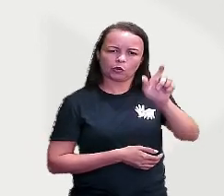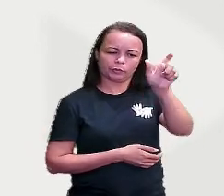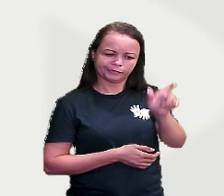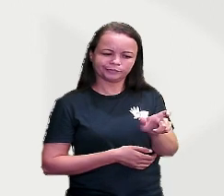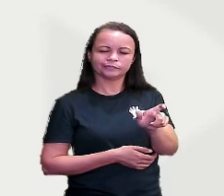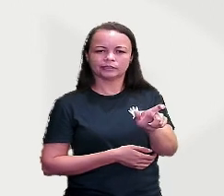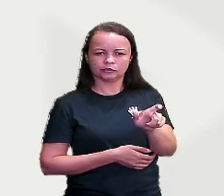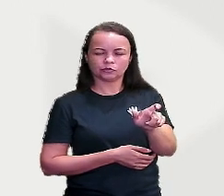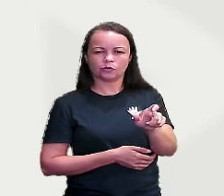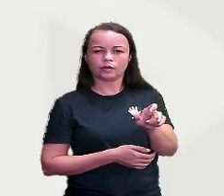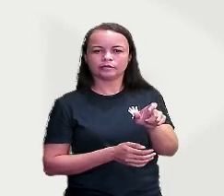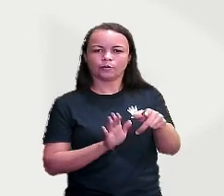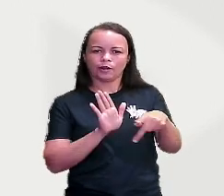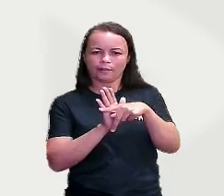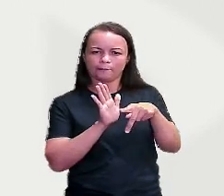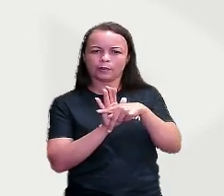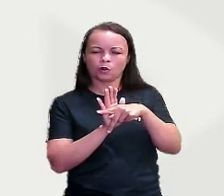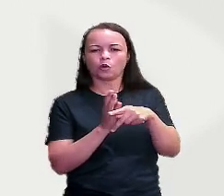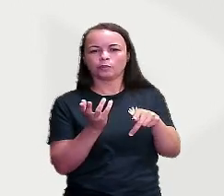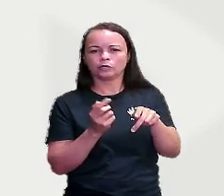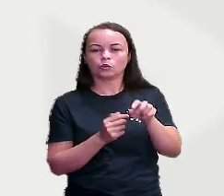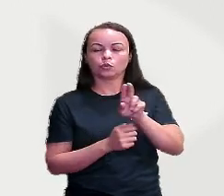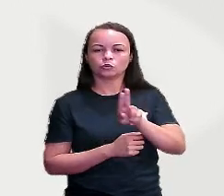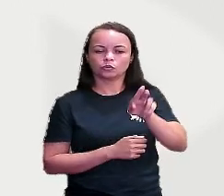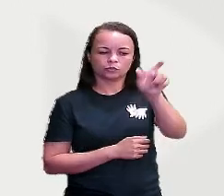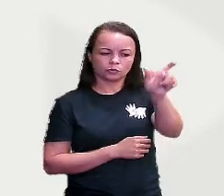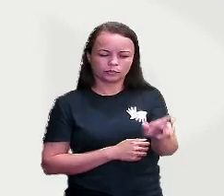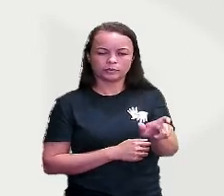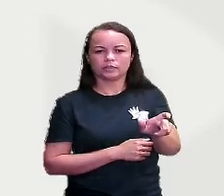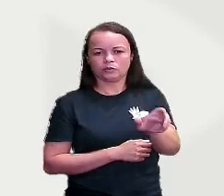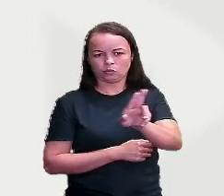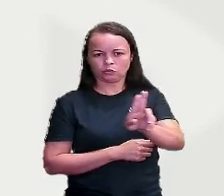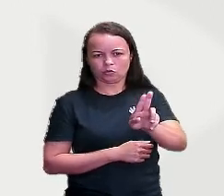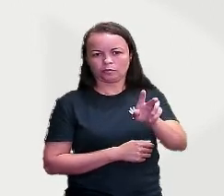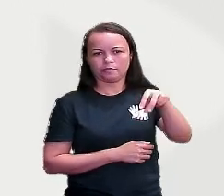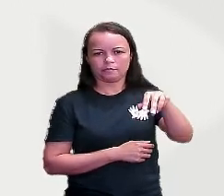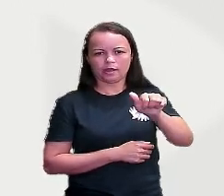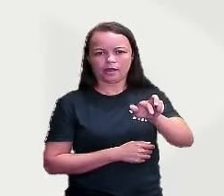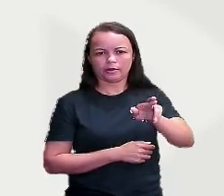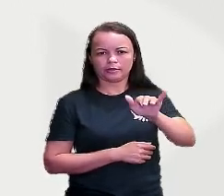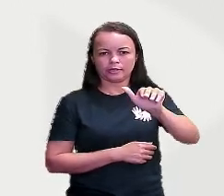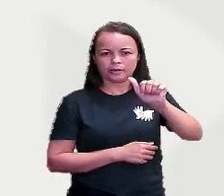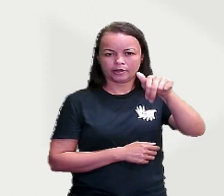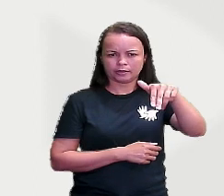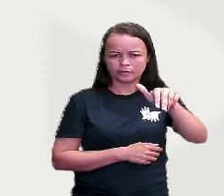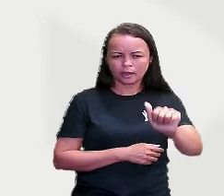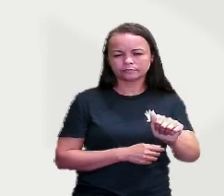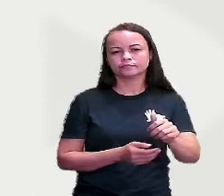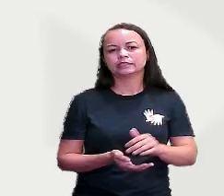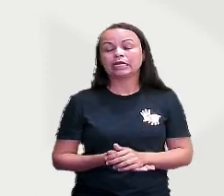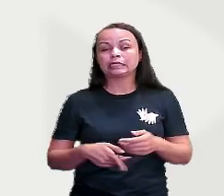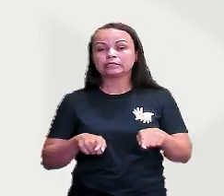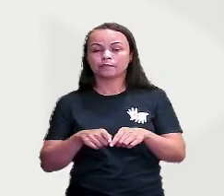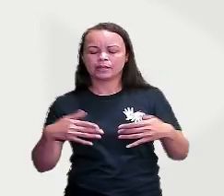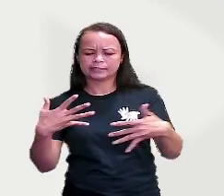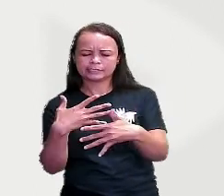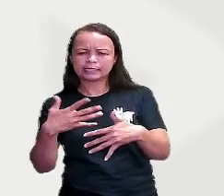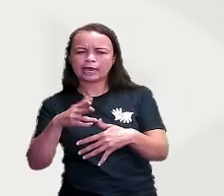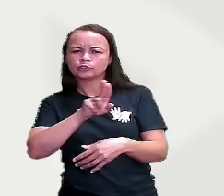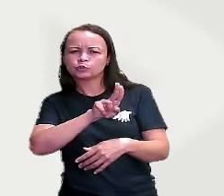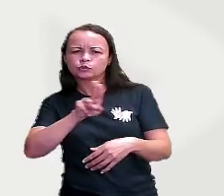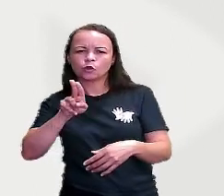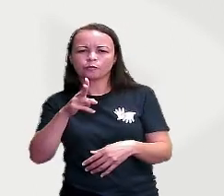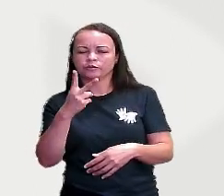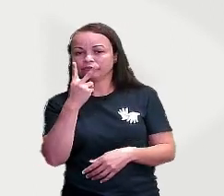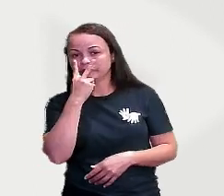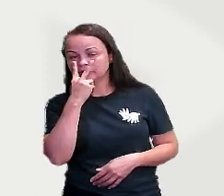Mariana é um substantivo próprio, porque eu estou falando daquela pessoa. Vitória de Santo Antão, também o nome da cidade, um